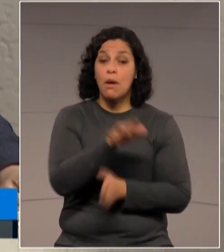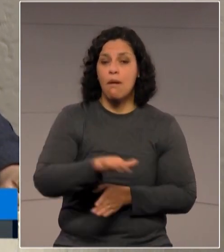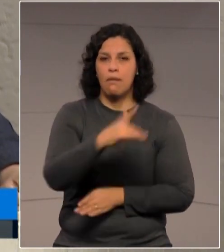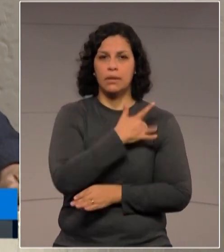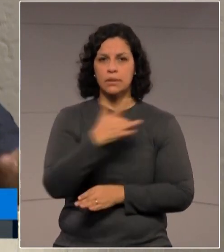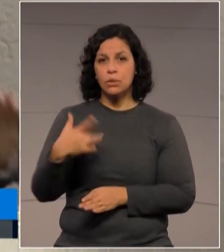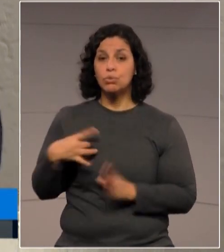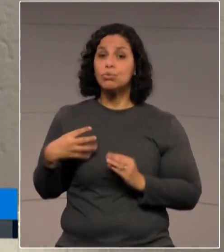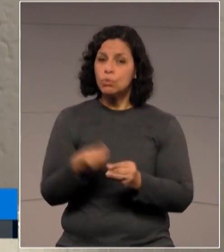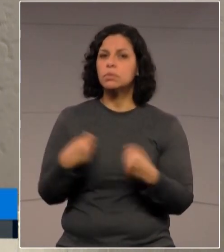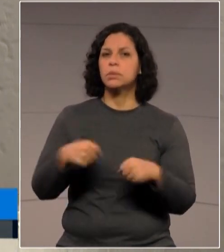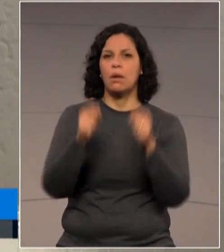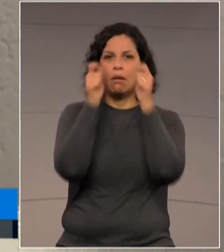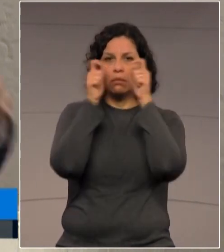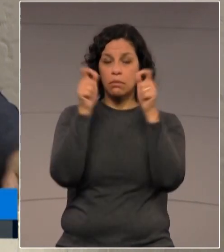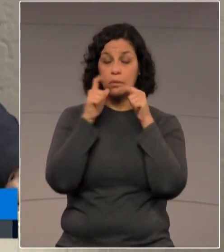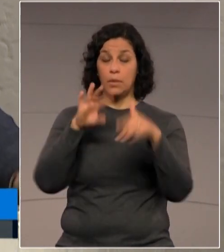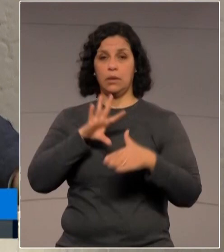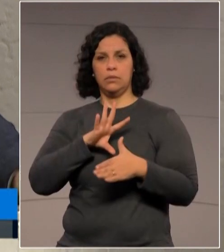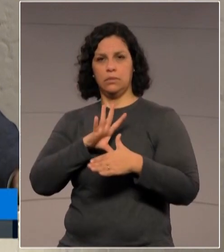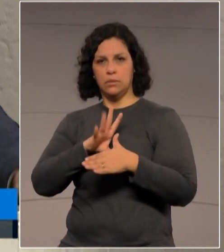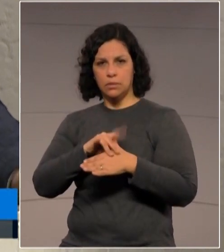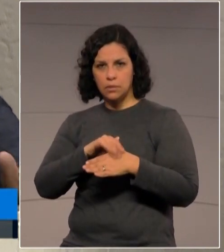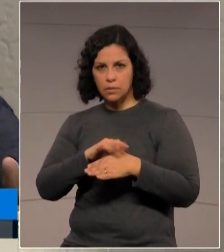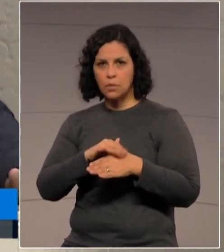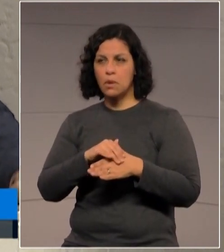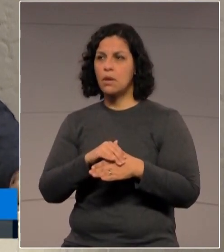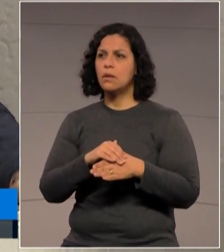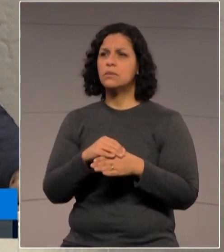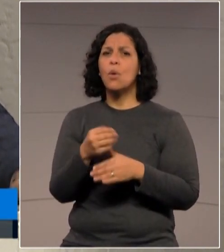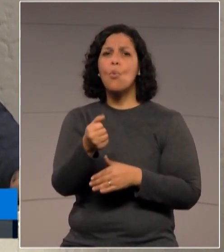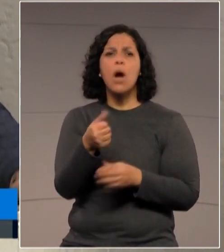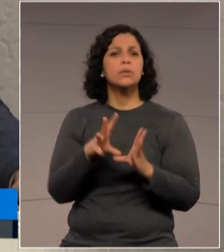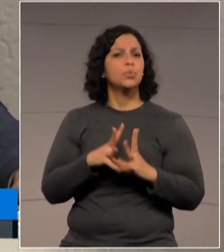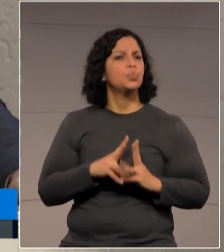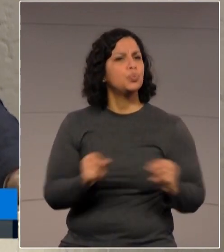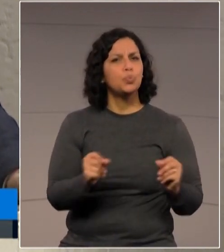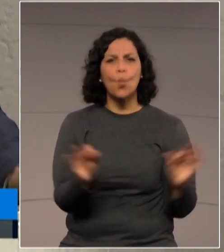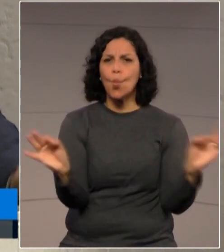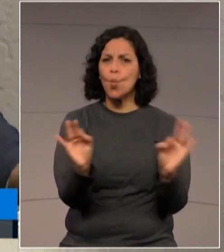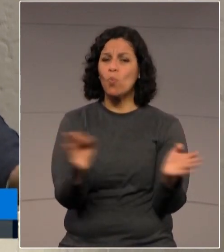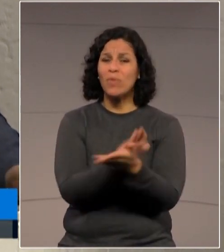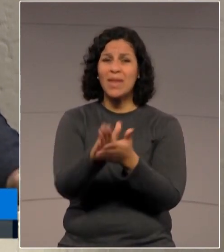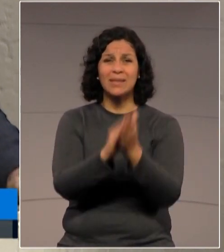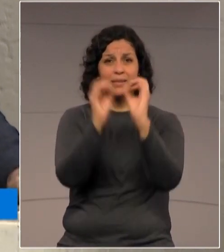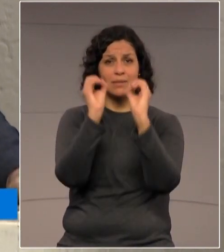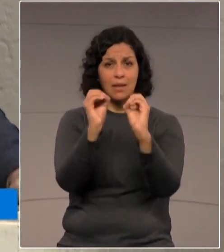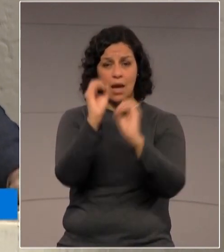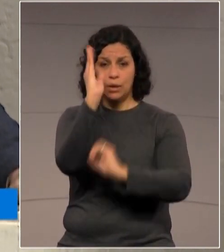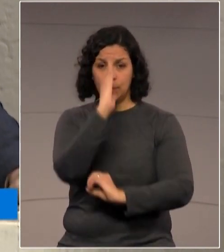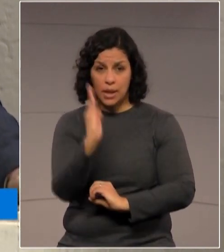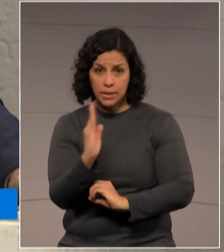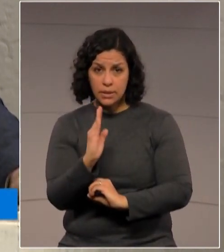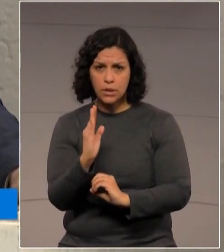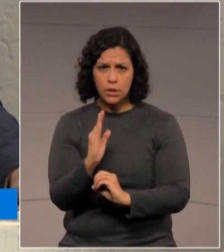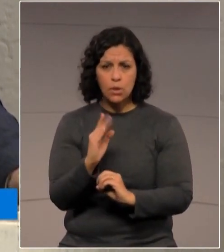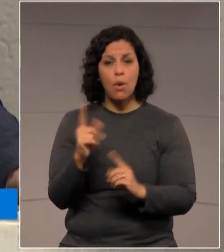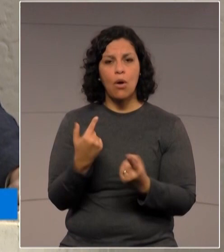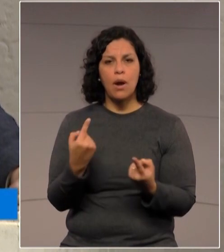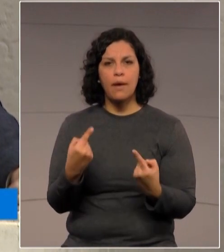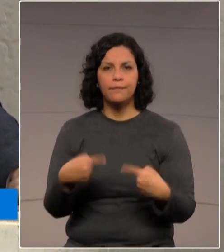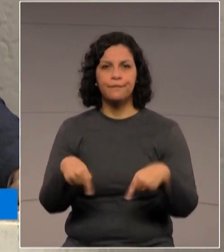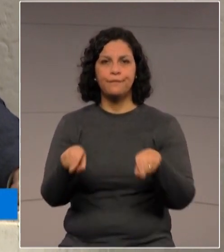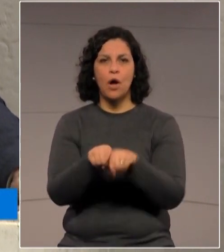porque doenças que estavam praticamente erradicadas e totalmente sob controle estão